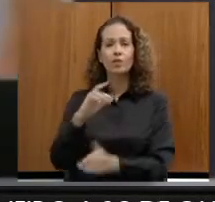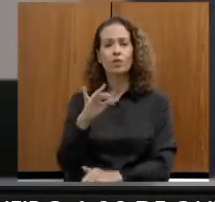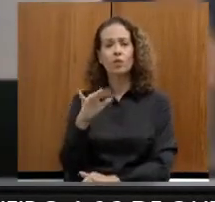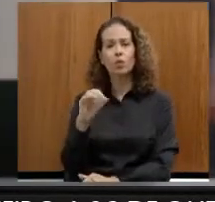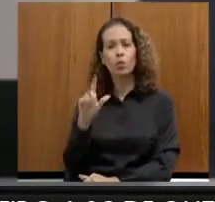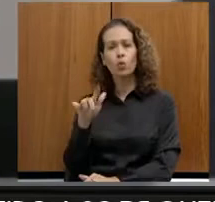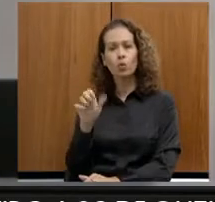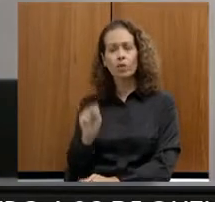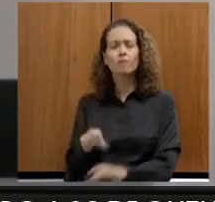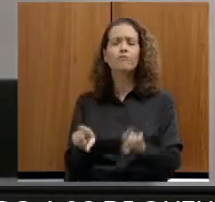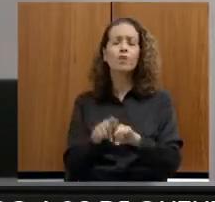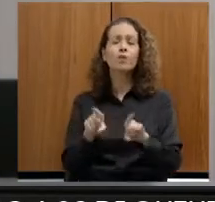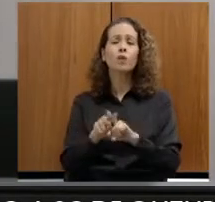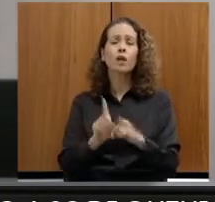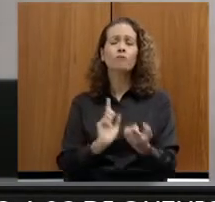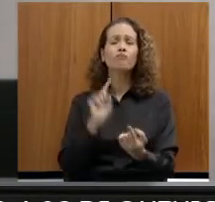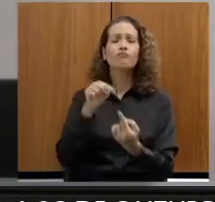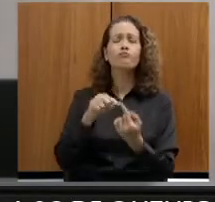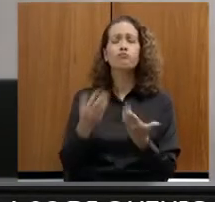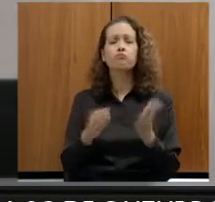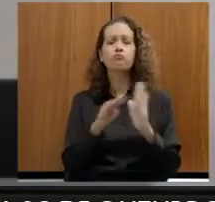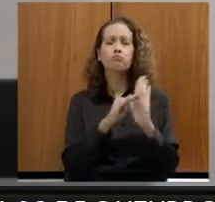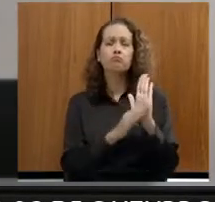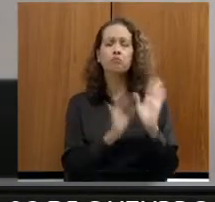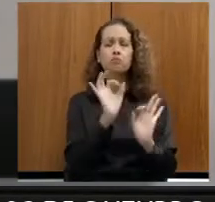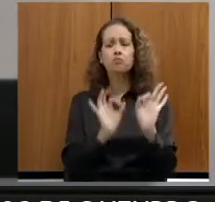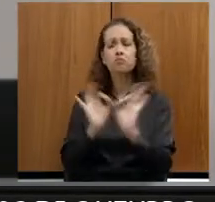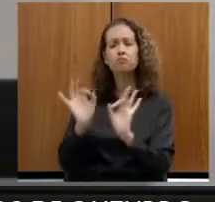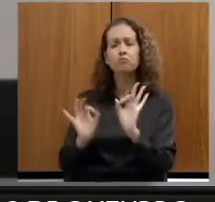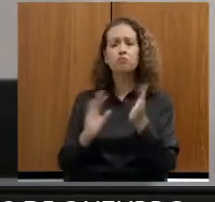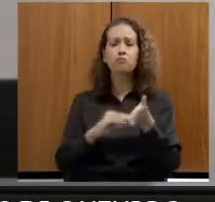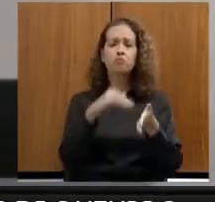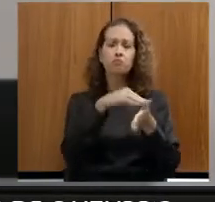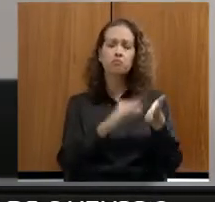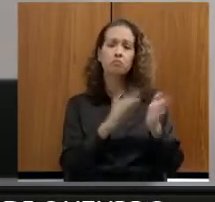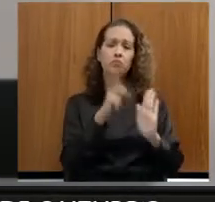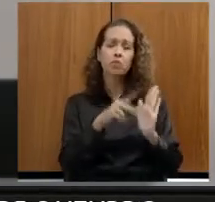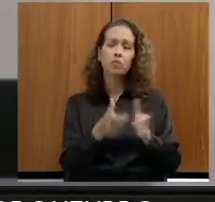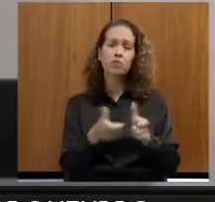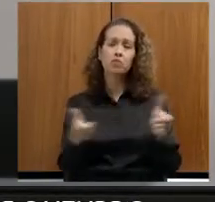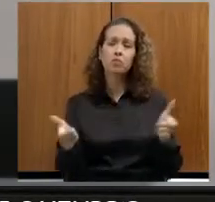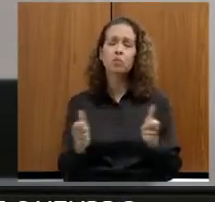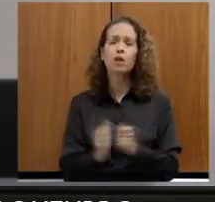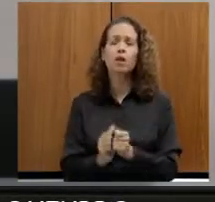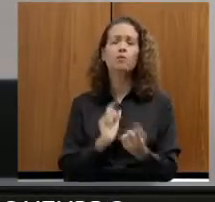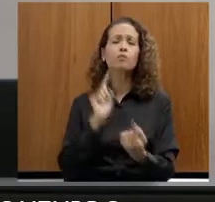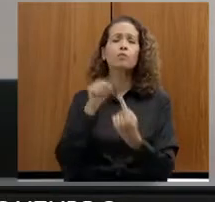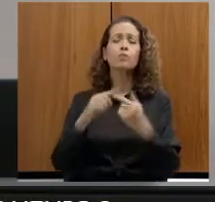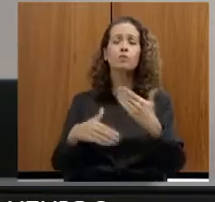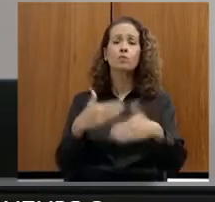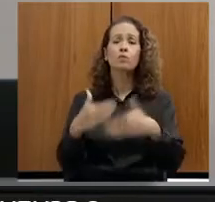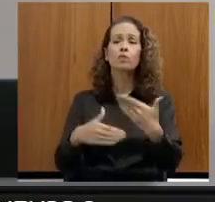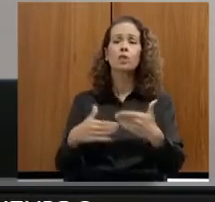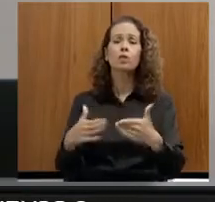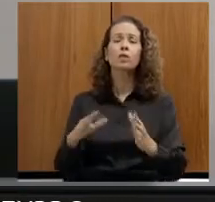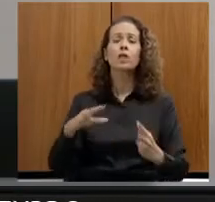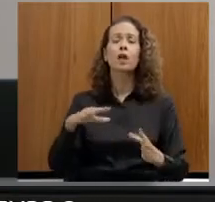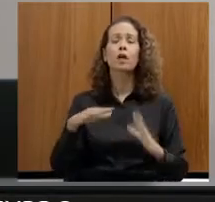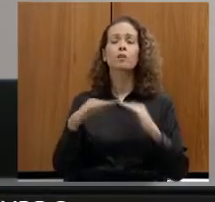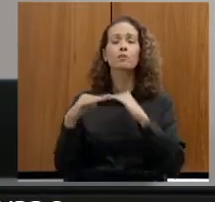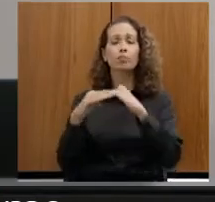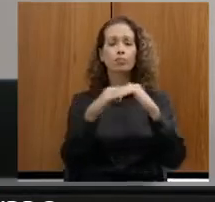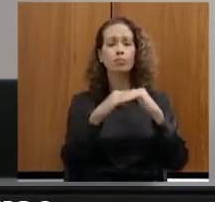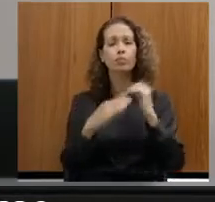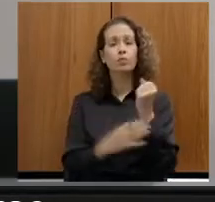previsão e cronograma para a expansão do projeto, fomentando o desenvolvimento sustentável da agricultura familiar no